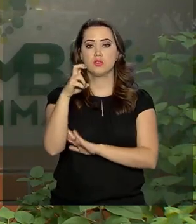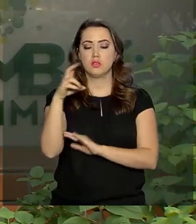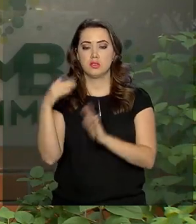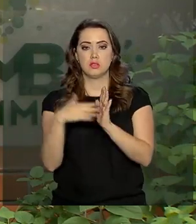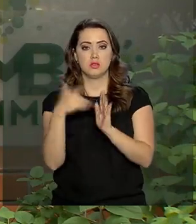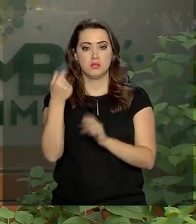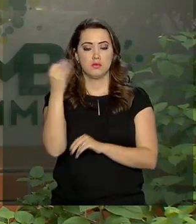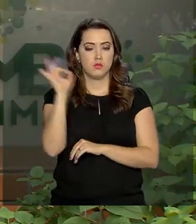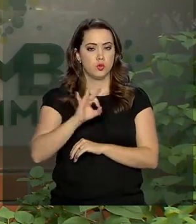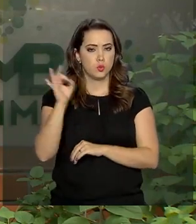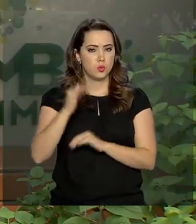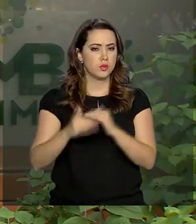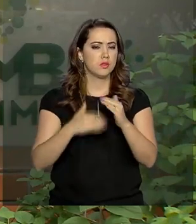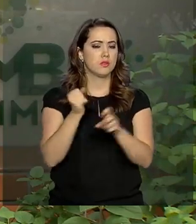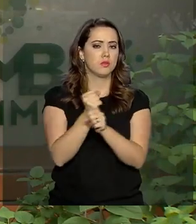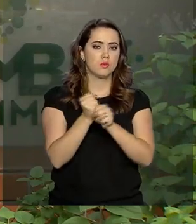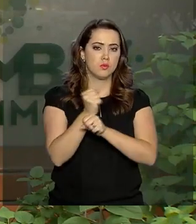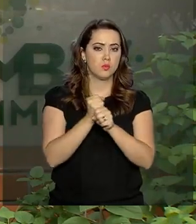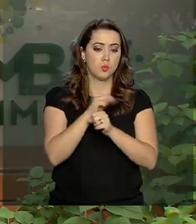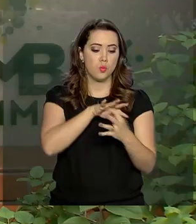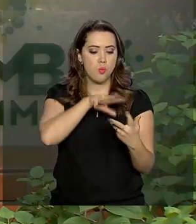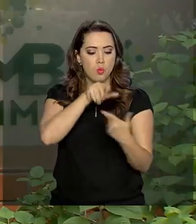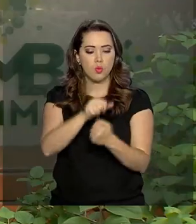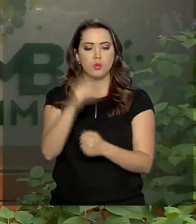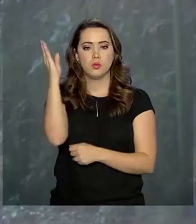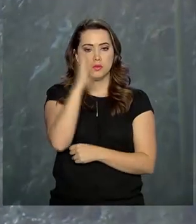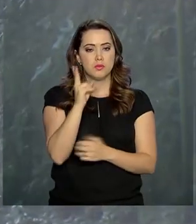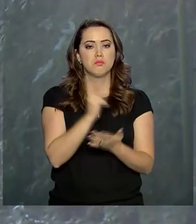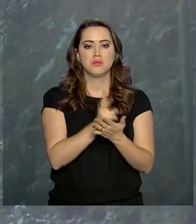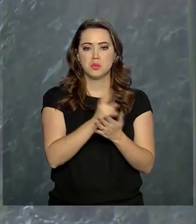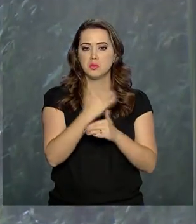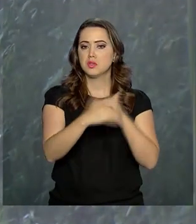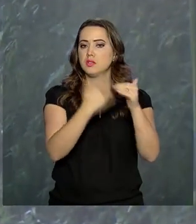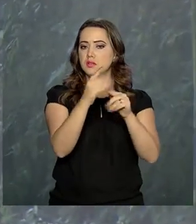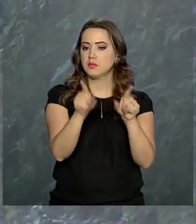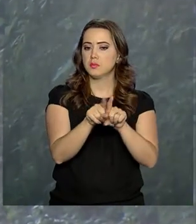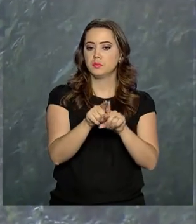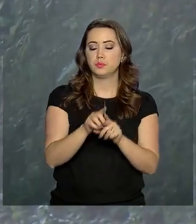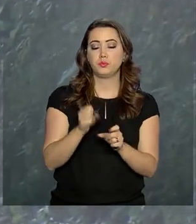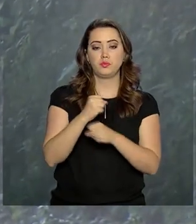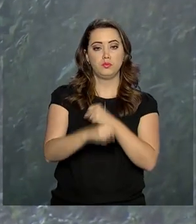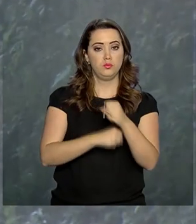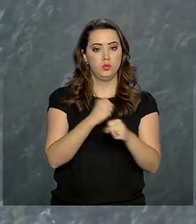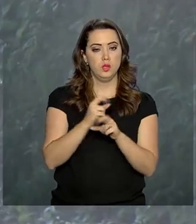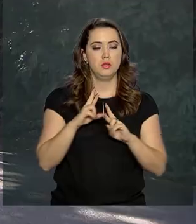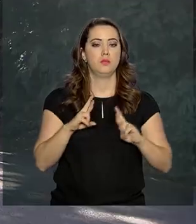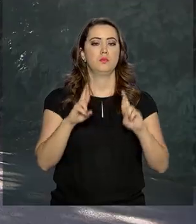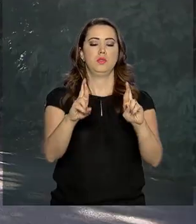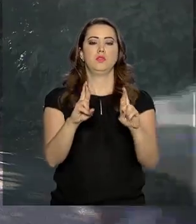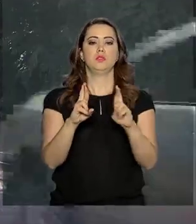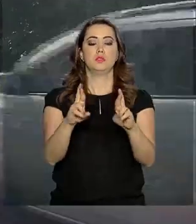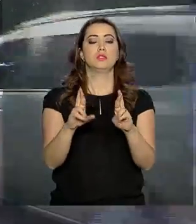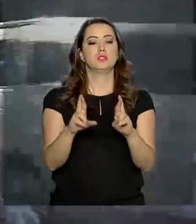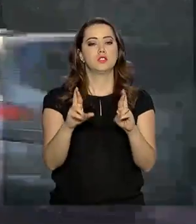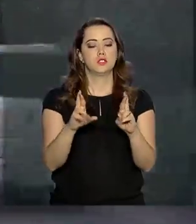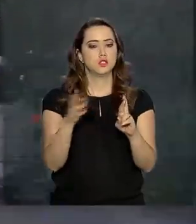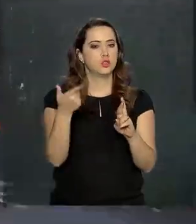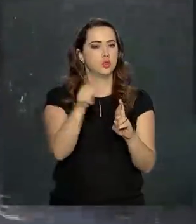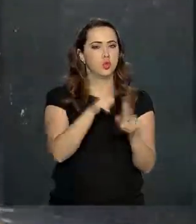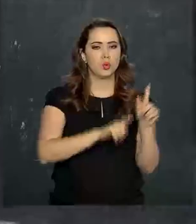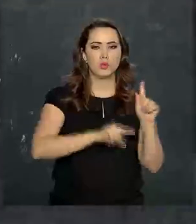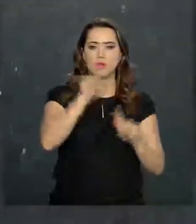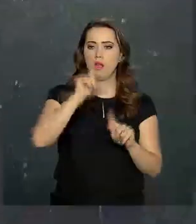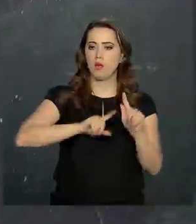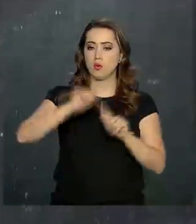É o segmento do turismo que mais cresce no mundo. E no Brasil é igual. Para os próximos anos, a expectativa é de quebrar outros